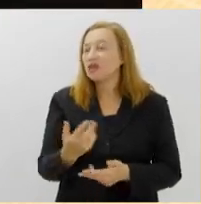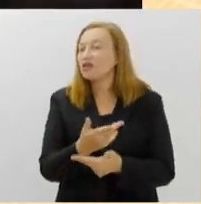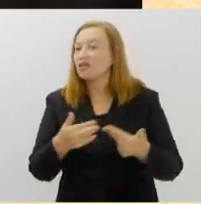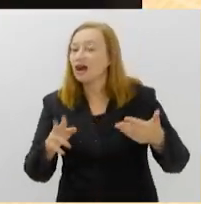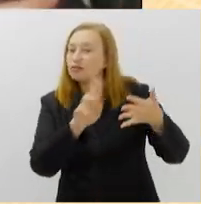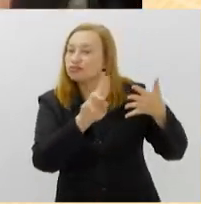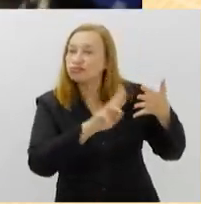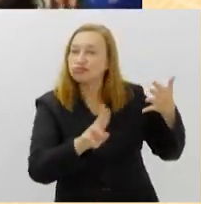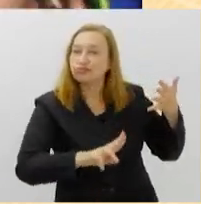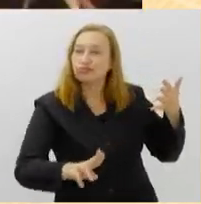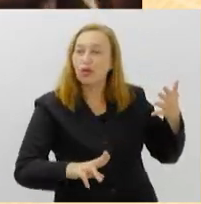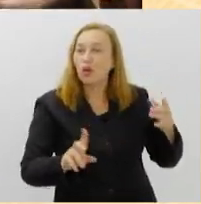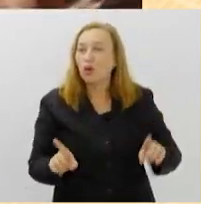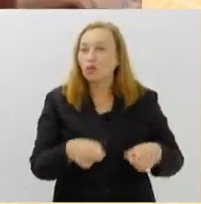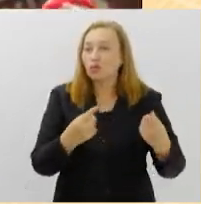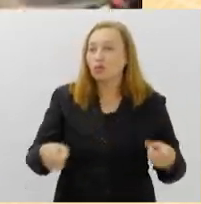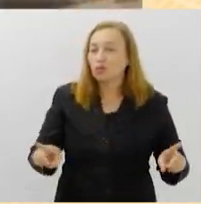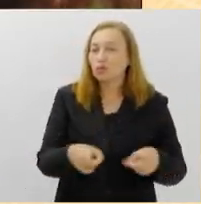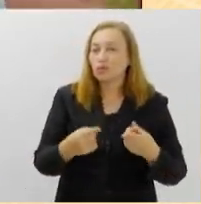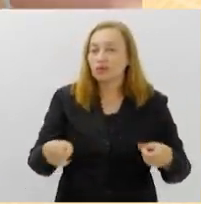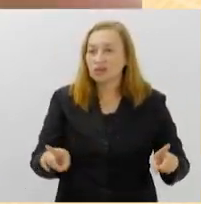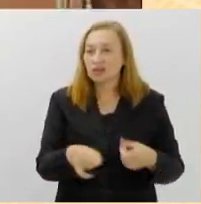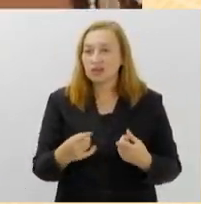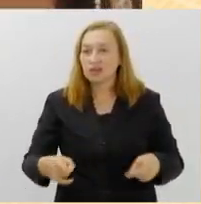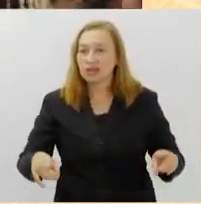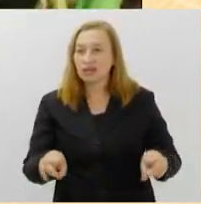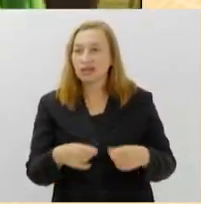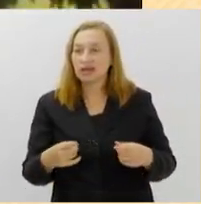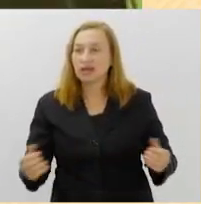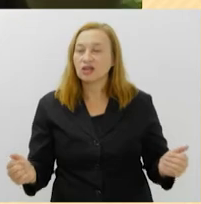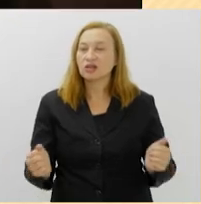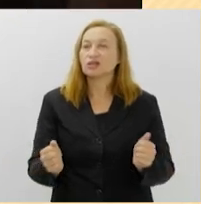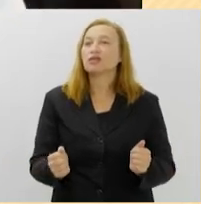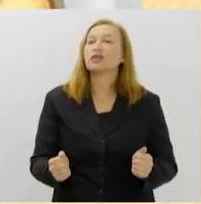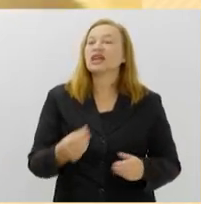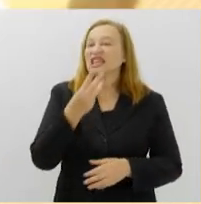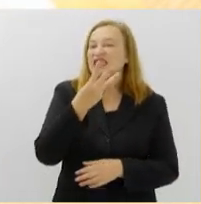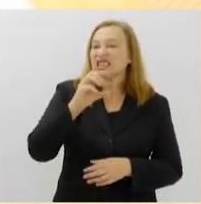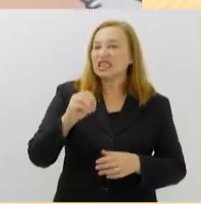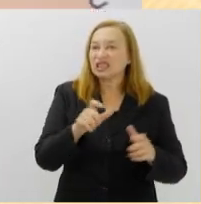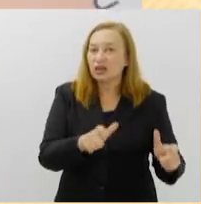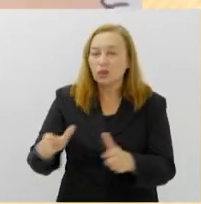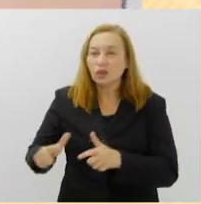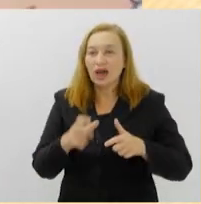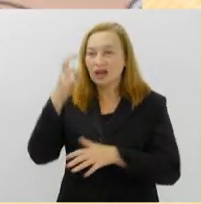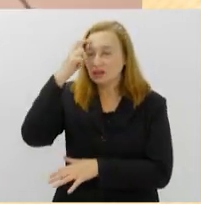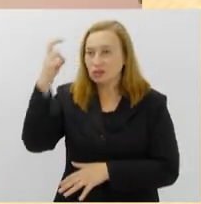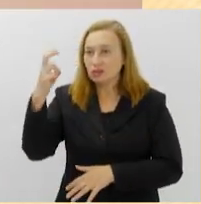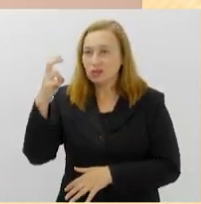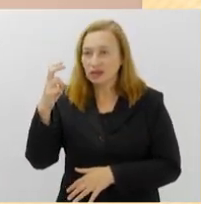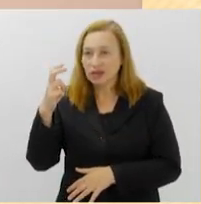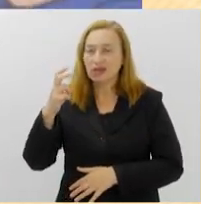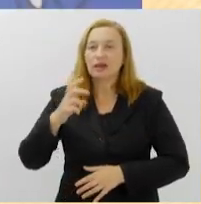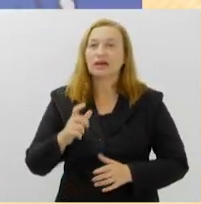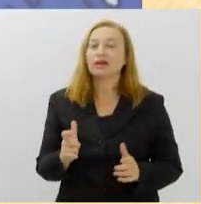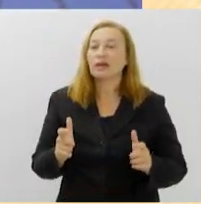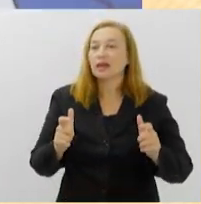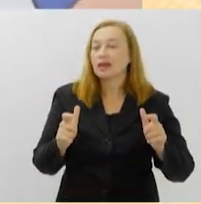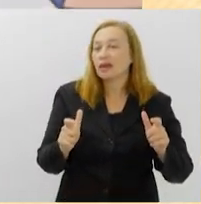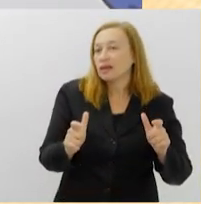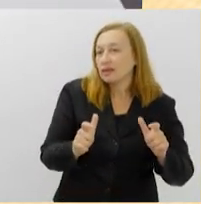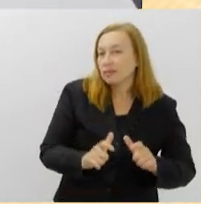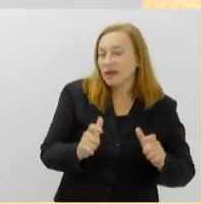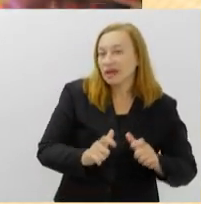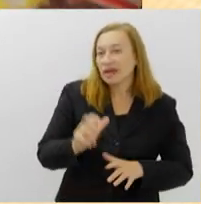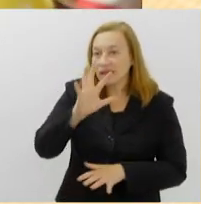Brasileira de Mistérios e Novidades. O evento vai contar com mais de 30 espaços culturais na região da Pequena África, com